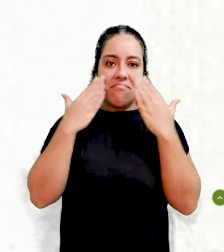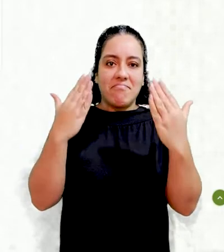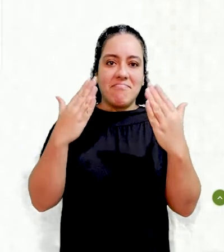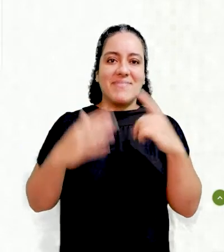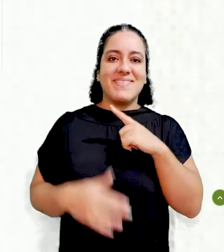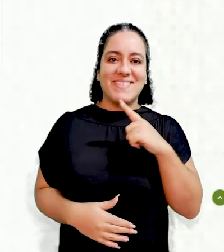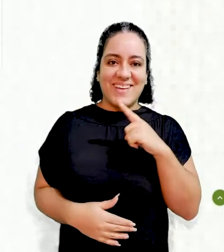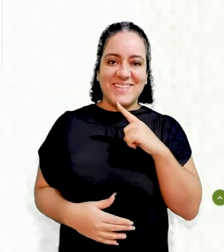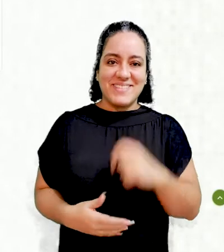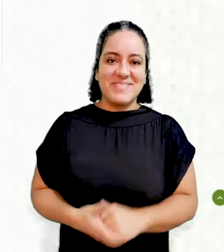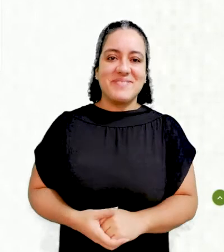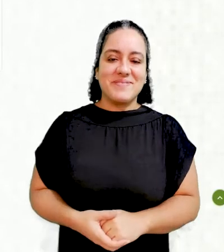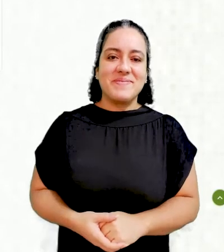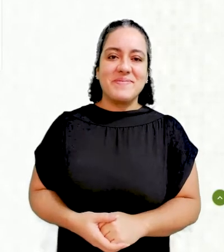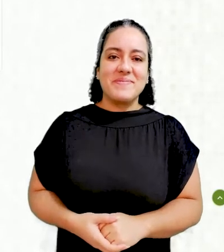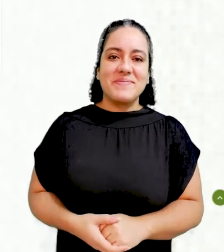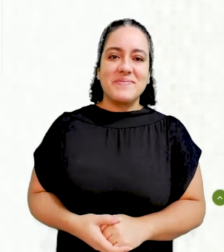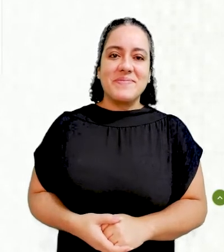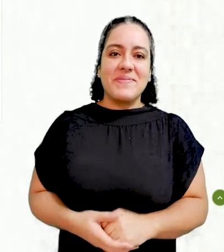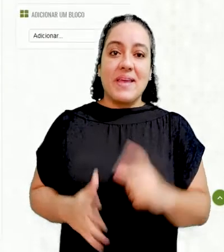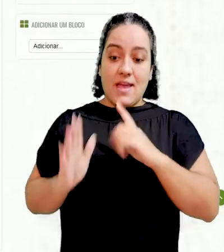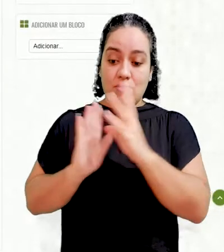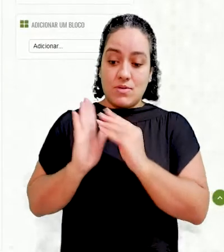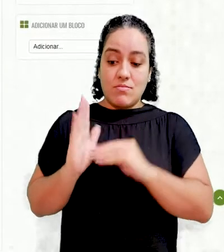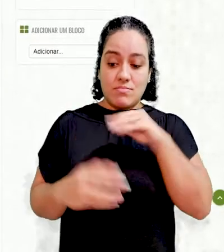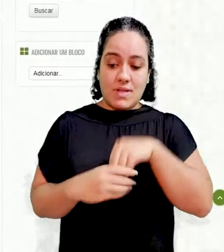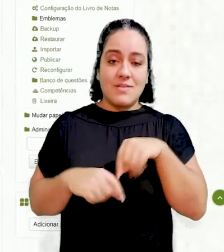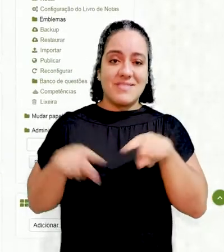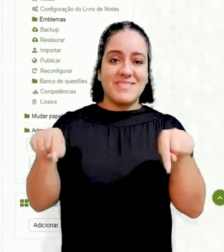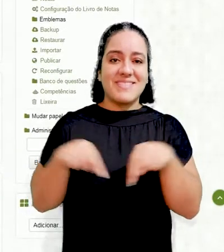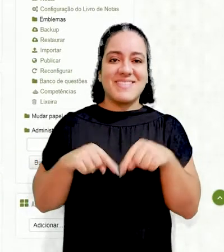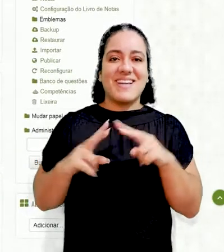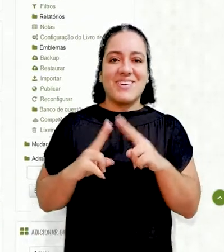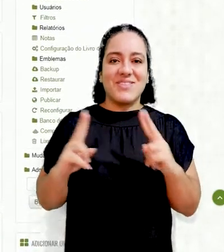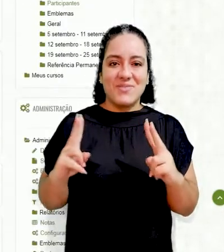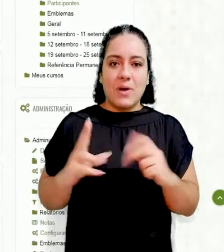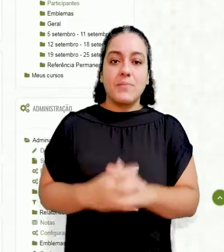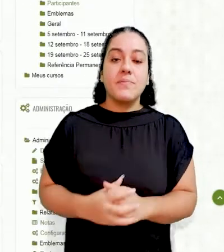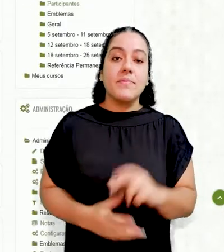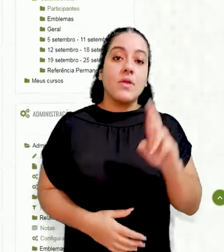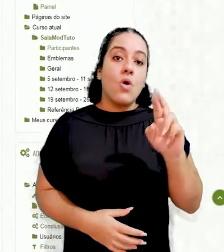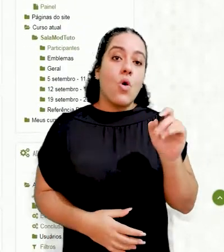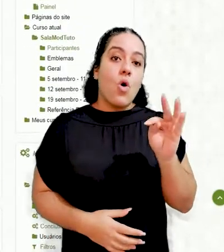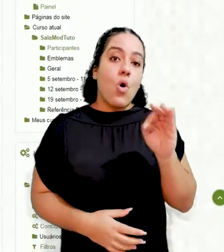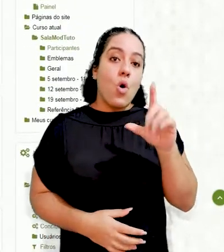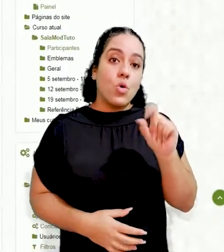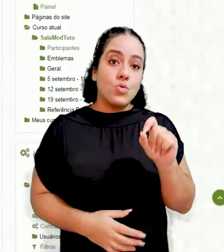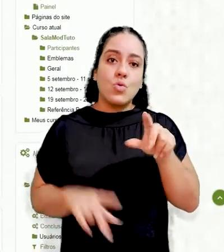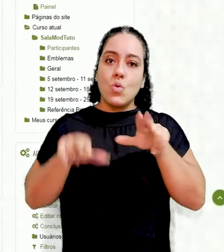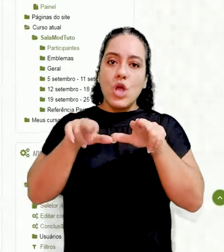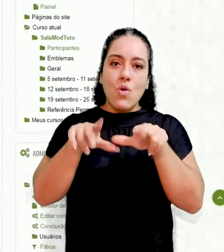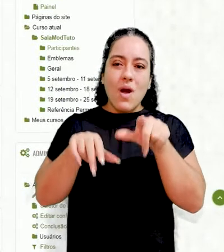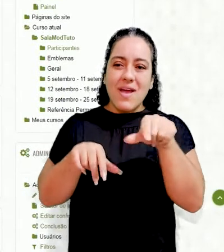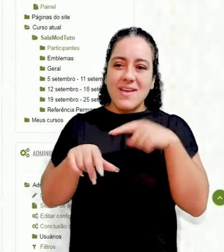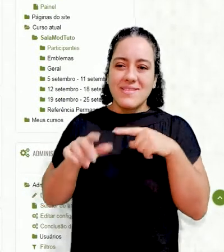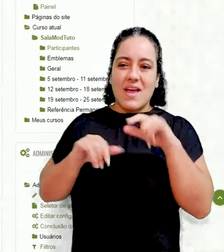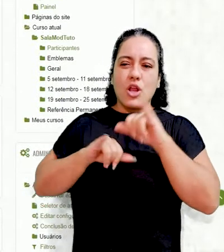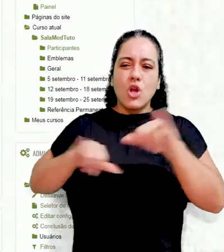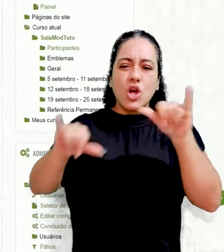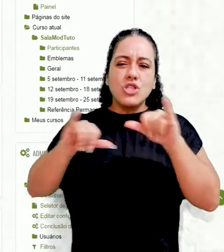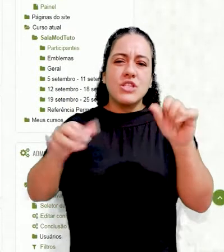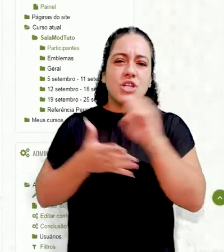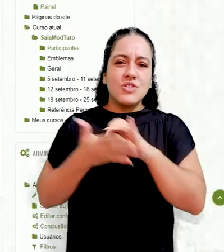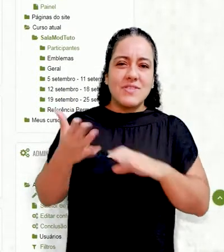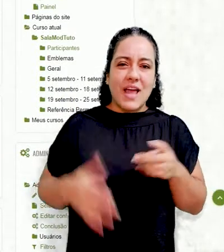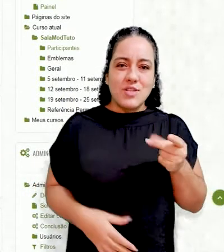parte de conteúdo da sala virtual, tá certo? Um rótulo é como esse rótulo aqui, notícias e atividades